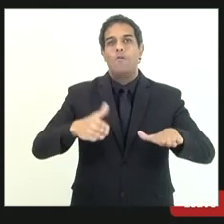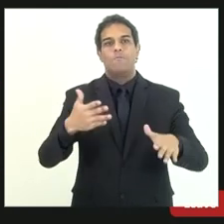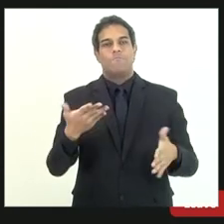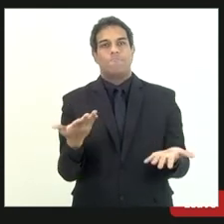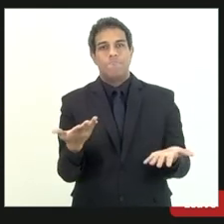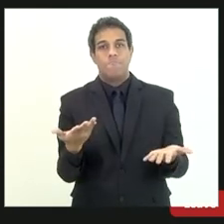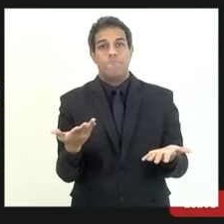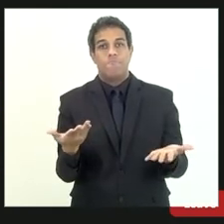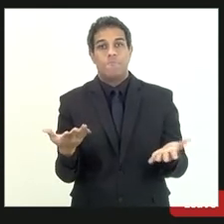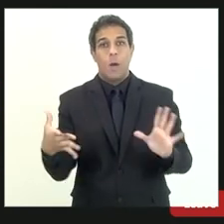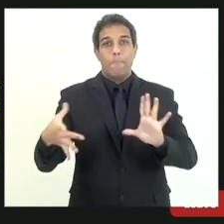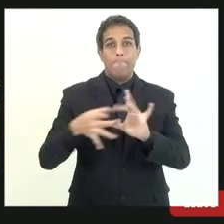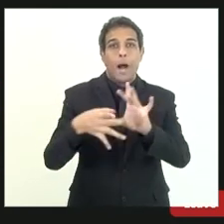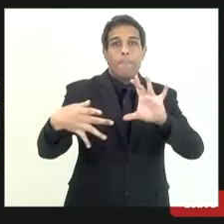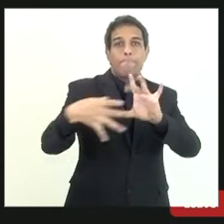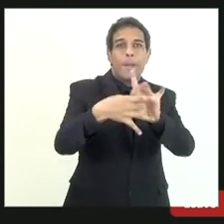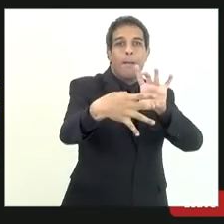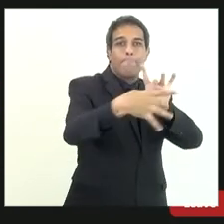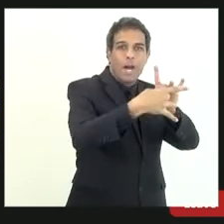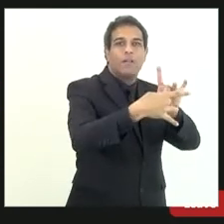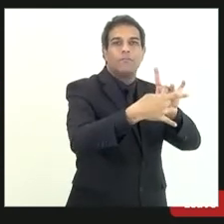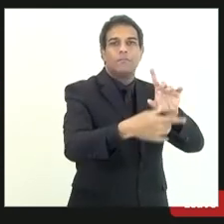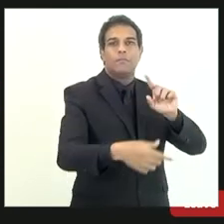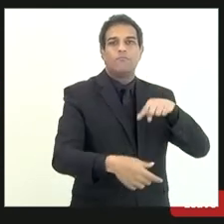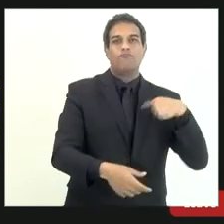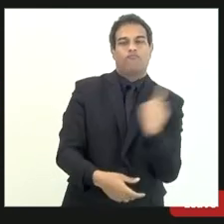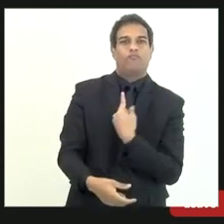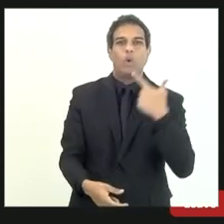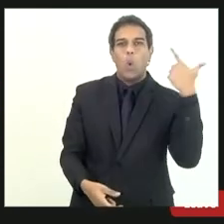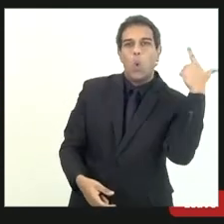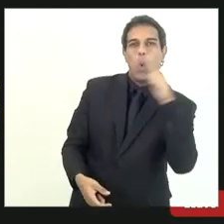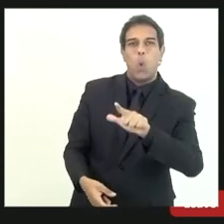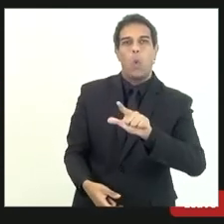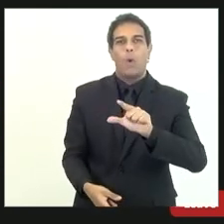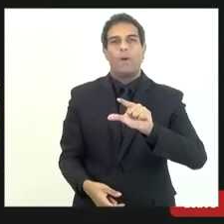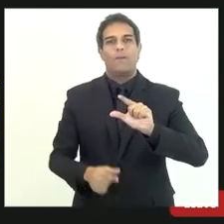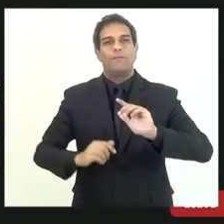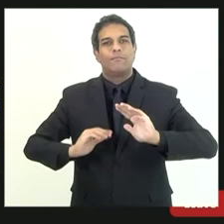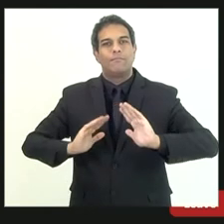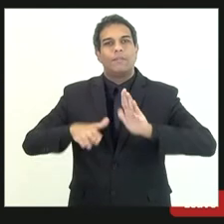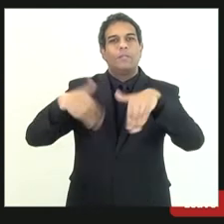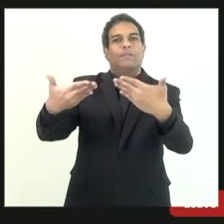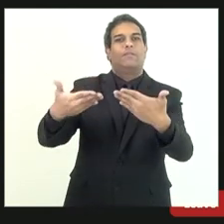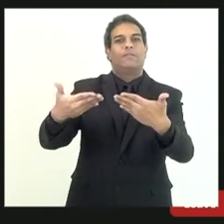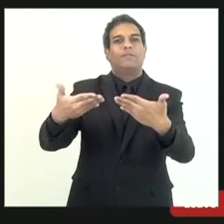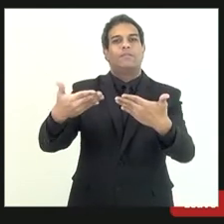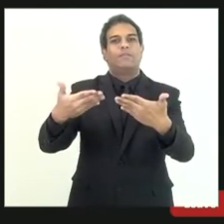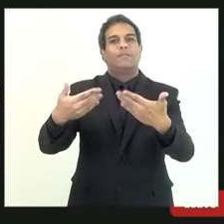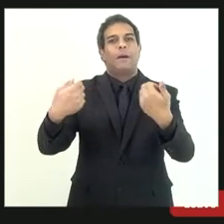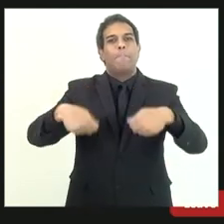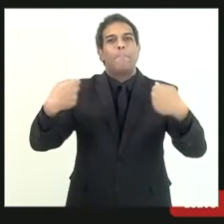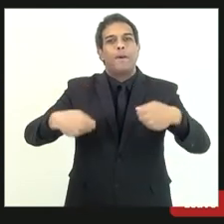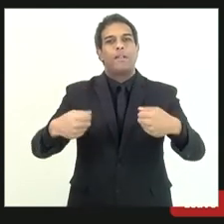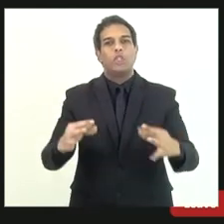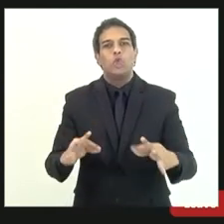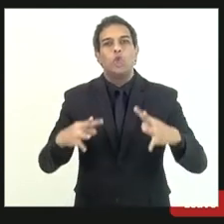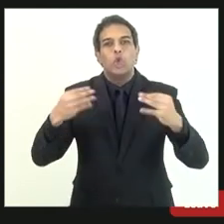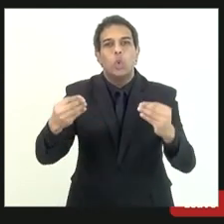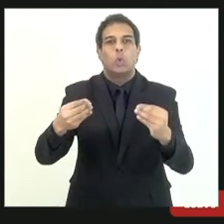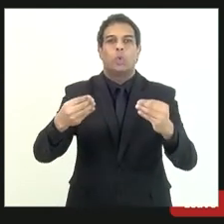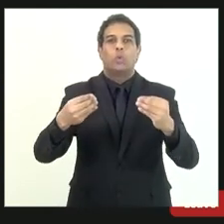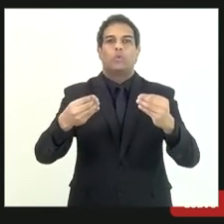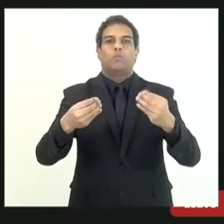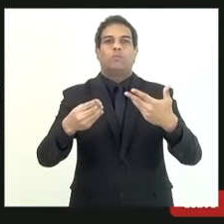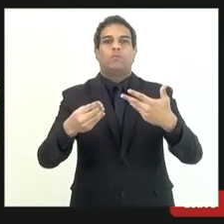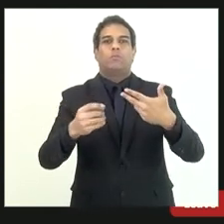casados com certeza a gente trará a celeridade desejada por todos tanto pelo poder